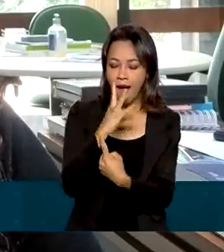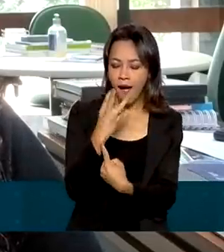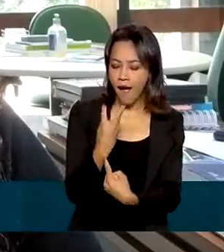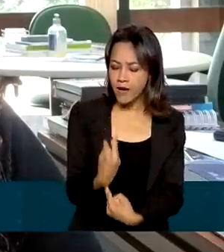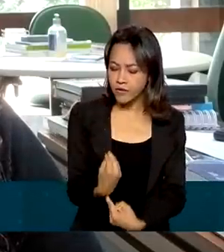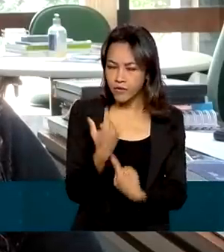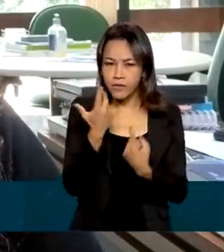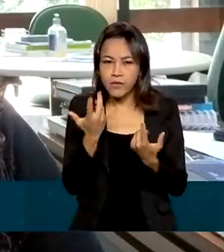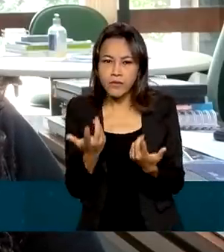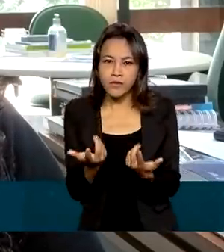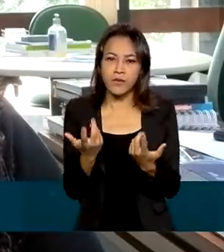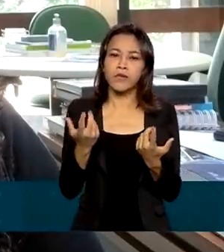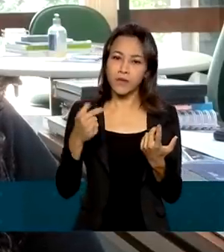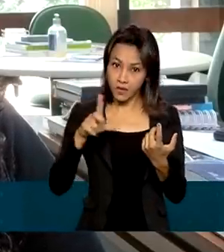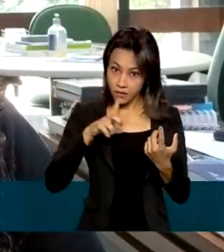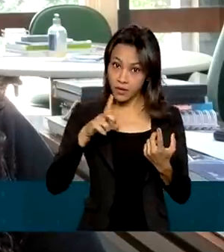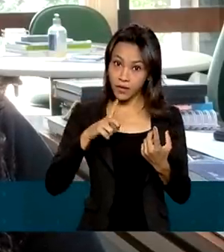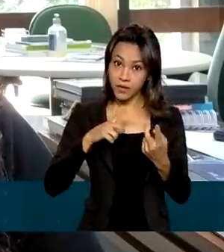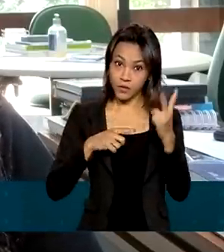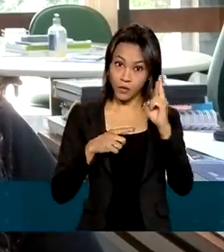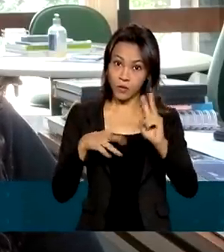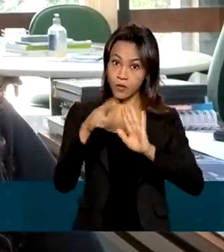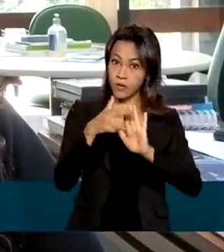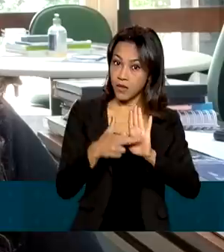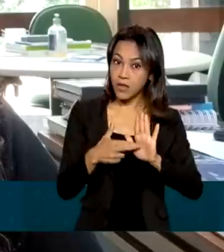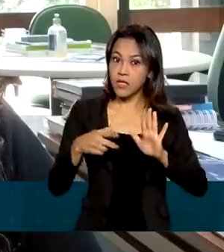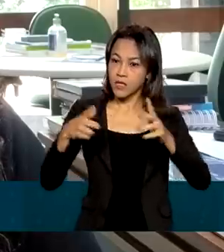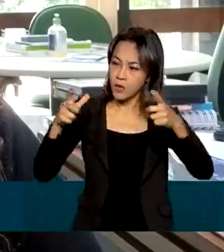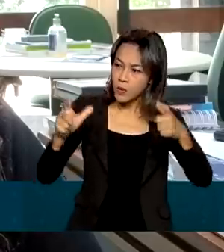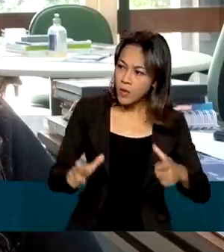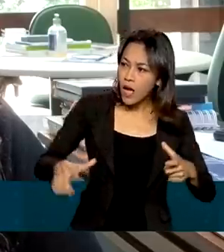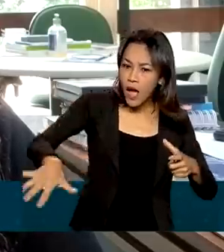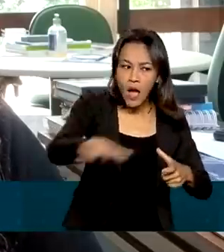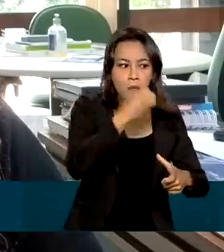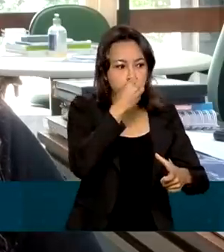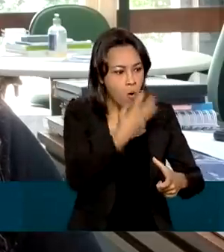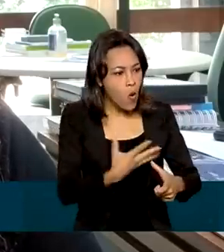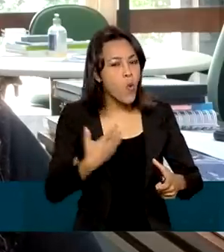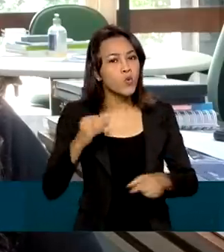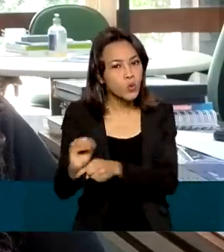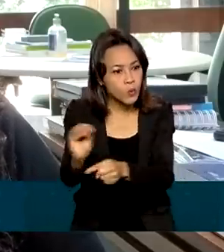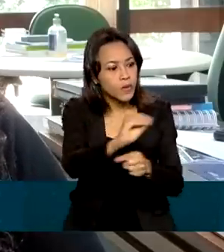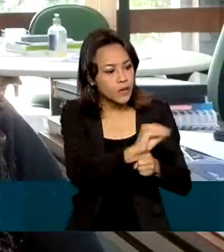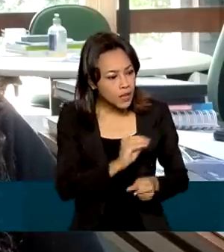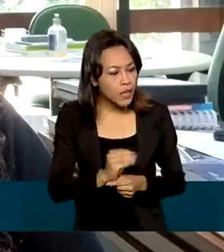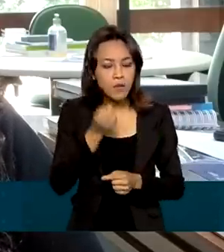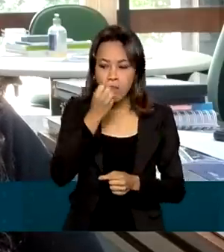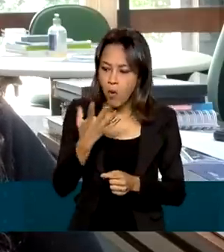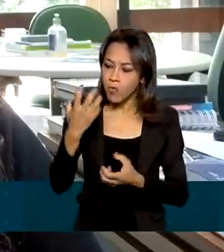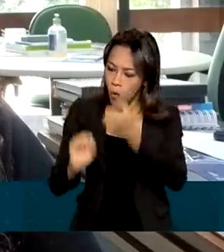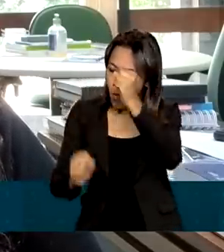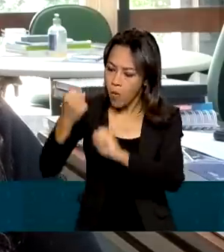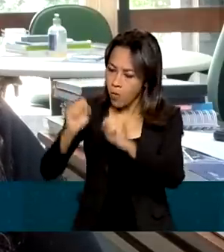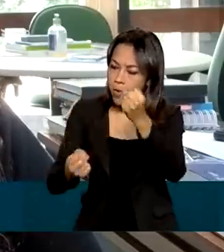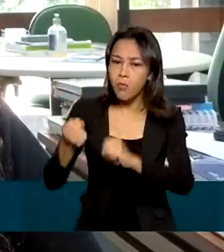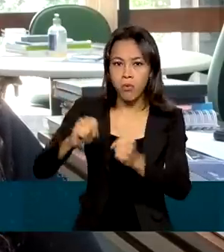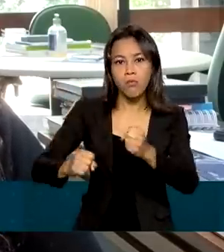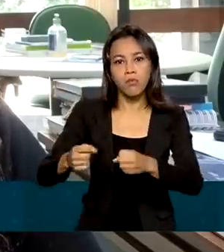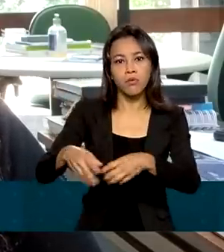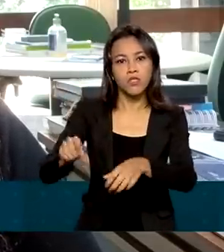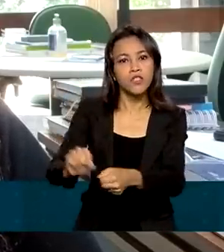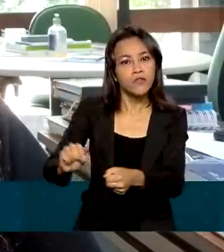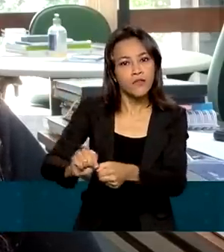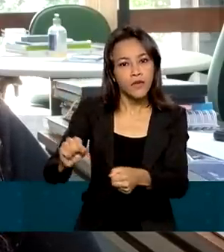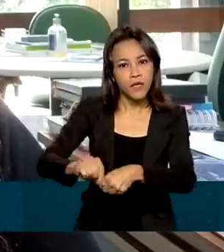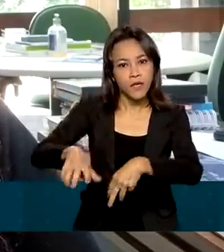deve ser produzido, considerando-se boas práticas agropecuárias, boas práticas de fabricação e também o produto final